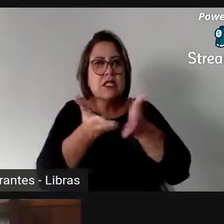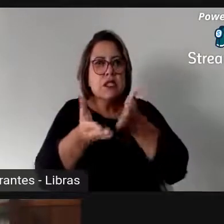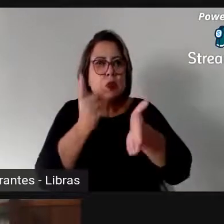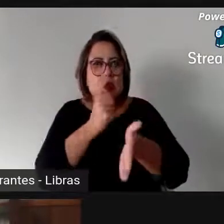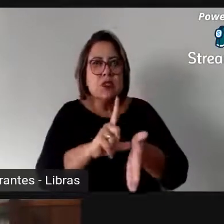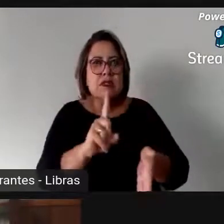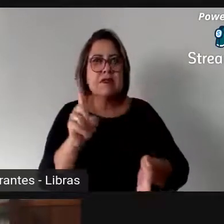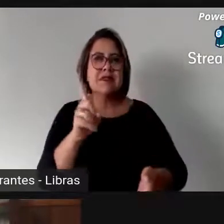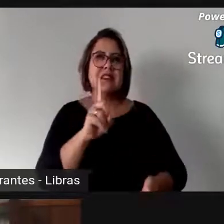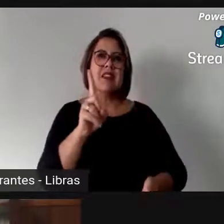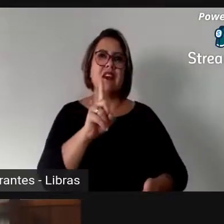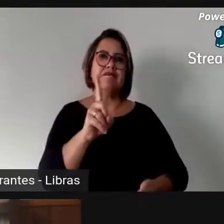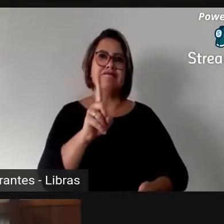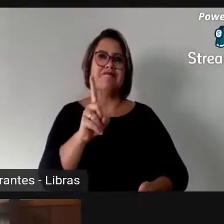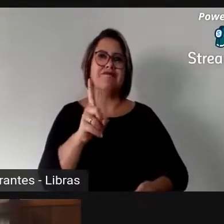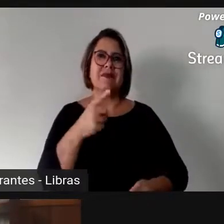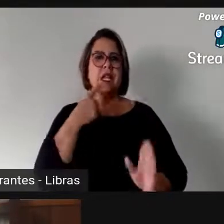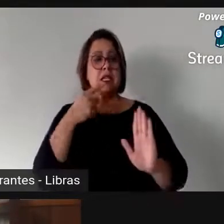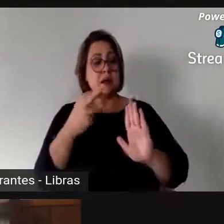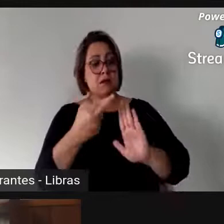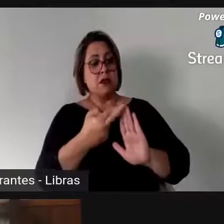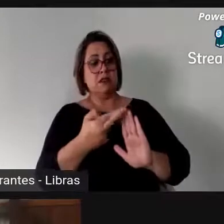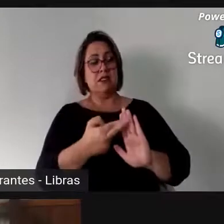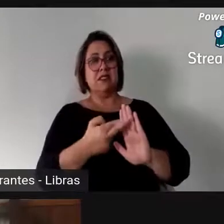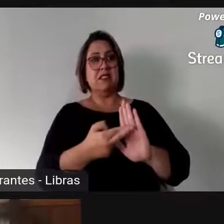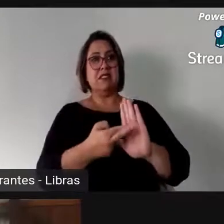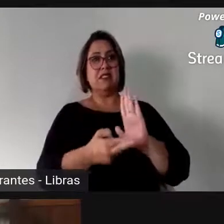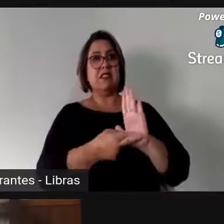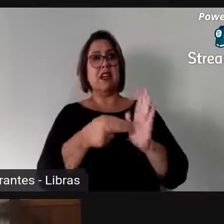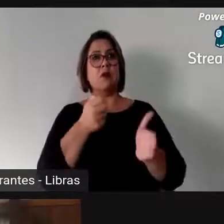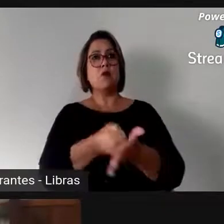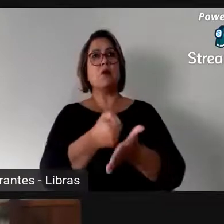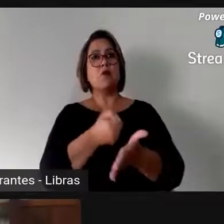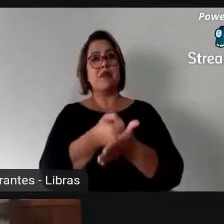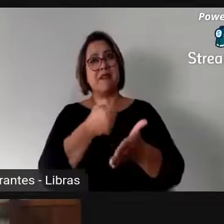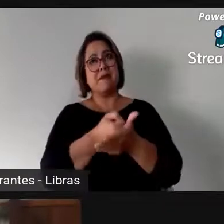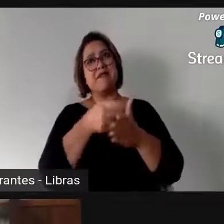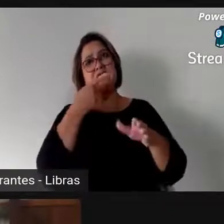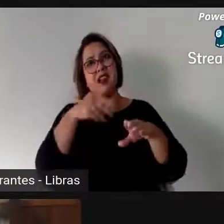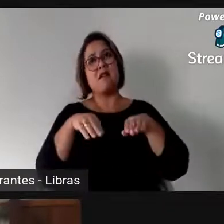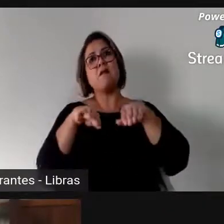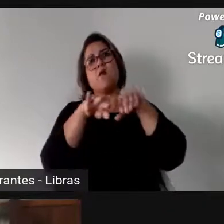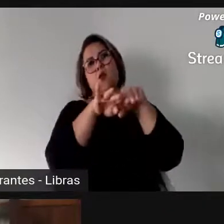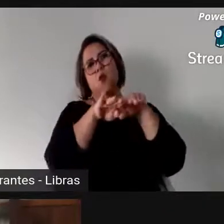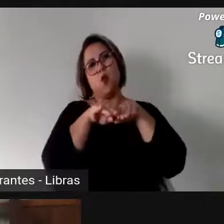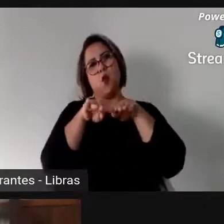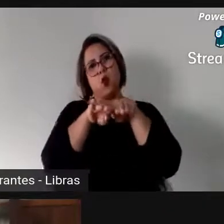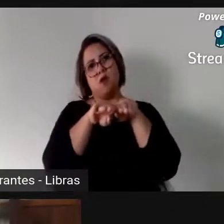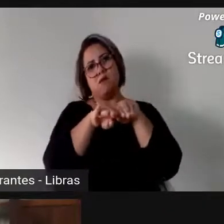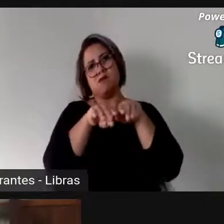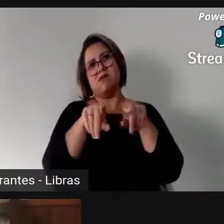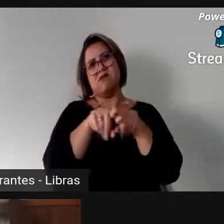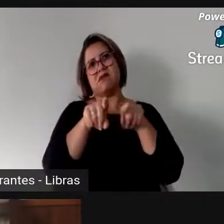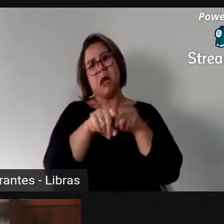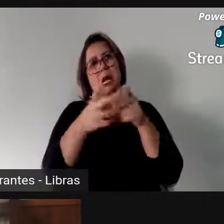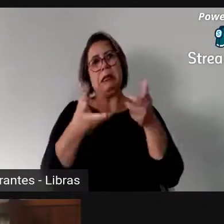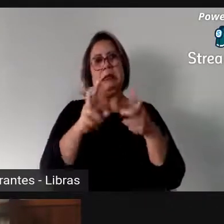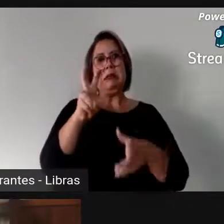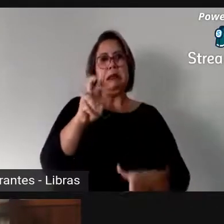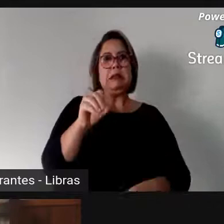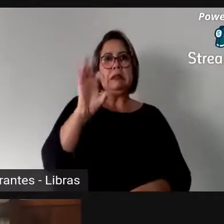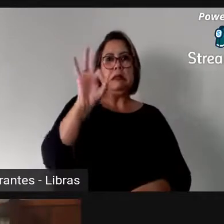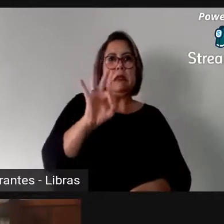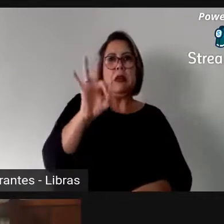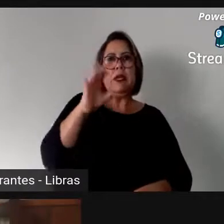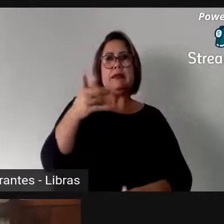Então, se a regra está aí para ser colocada para a divisão que não seja equânime de 50, mas que seja